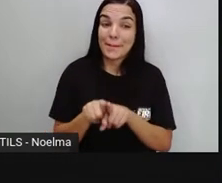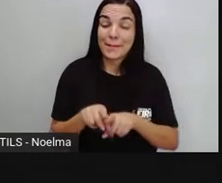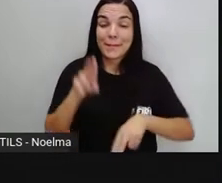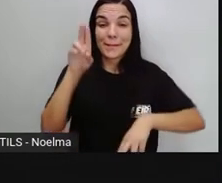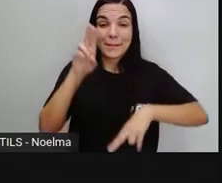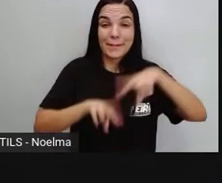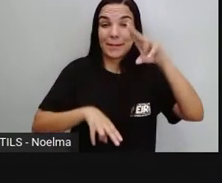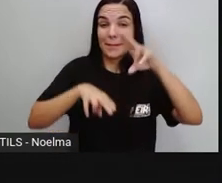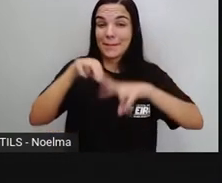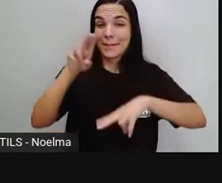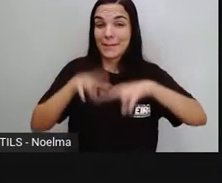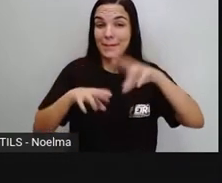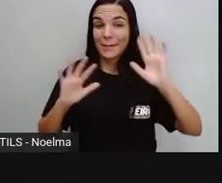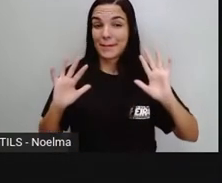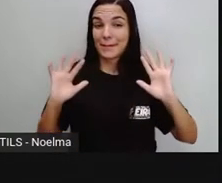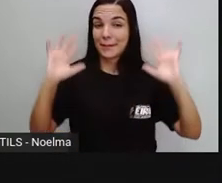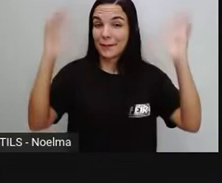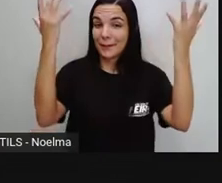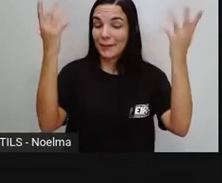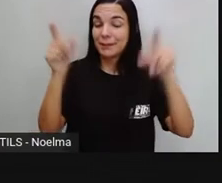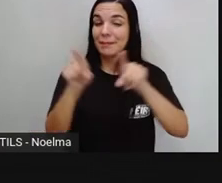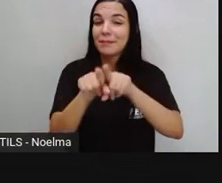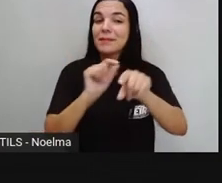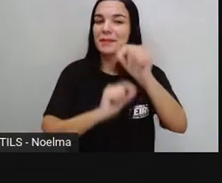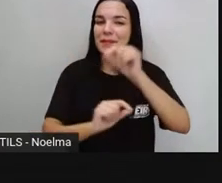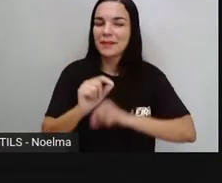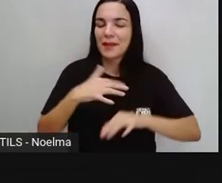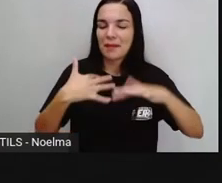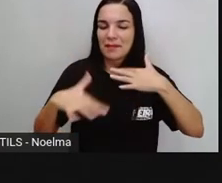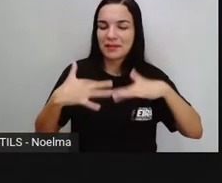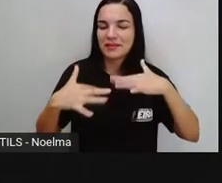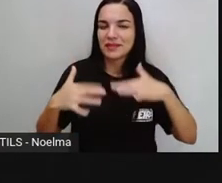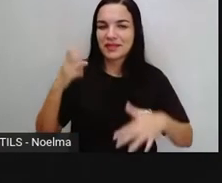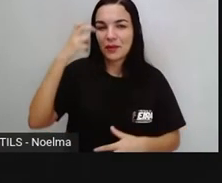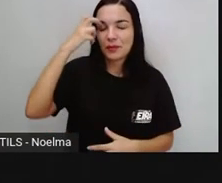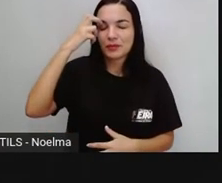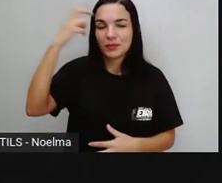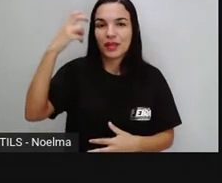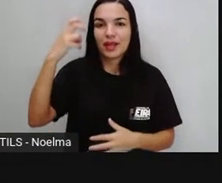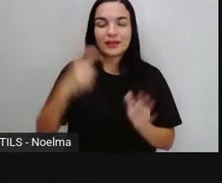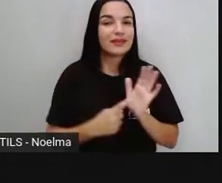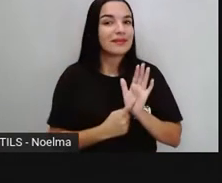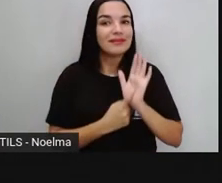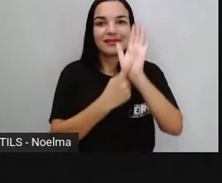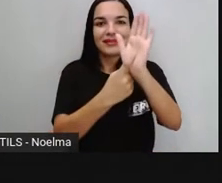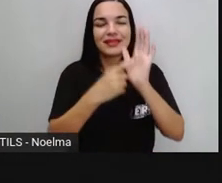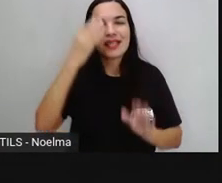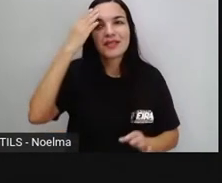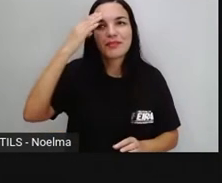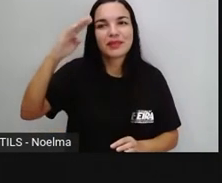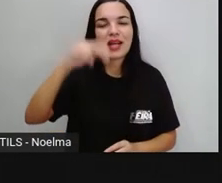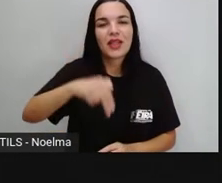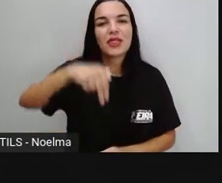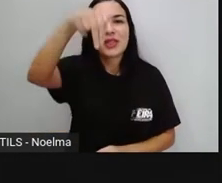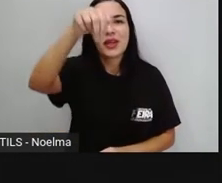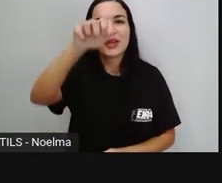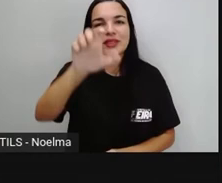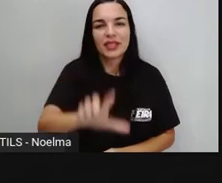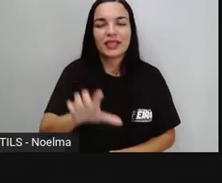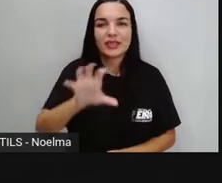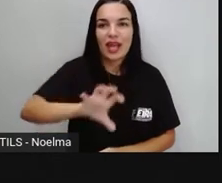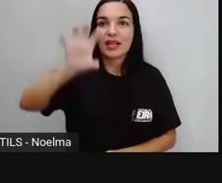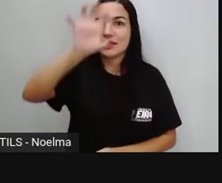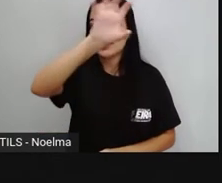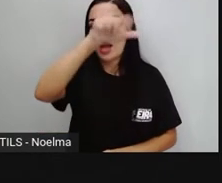juninas, né? São manifestações culturais que se destacam aí, principalmente na região nordeste, e que